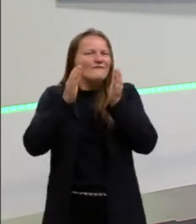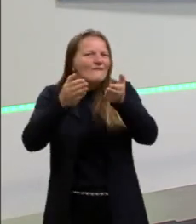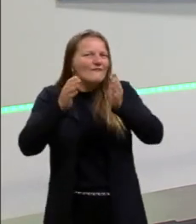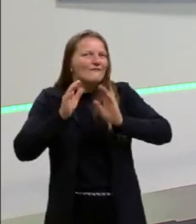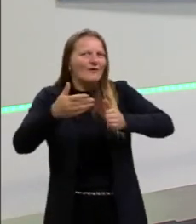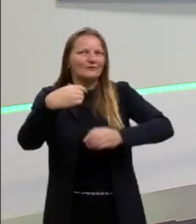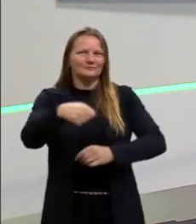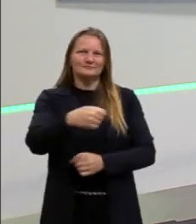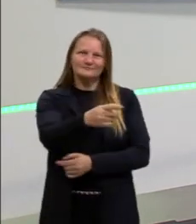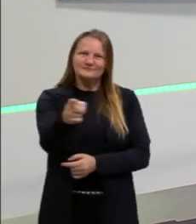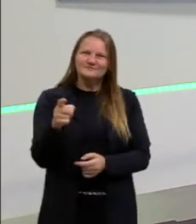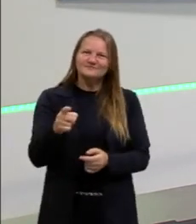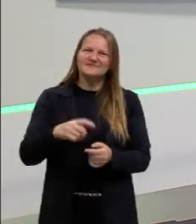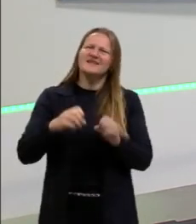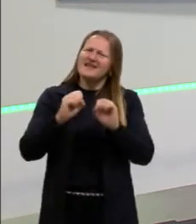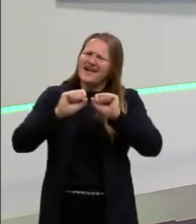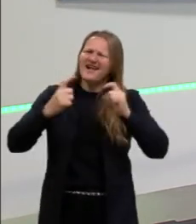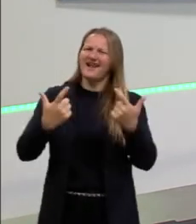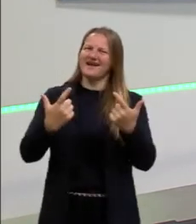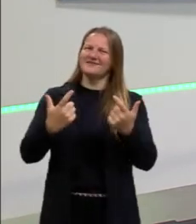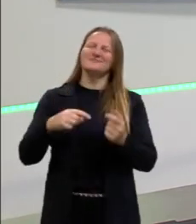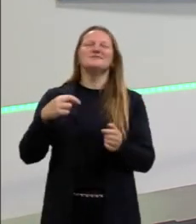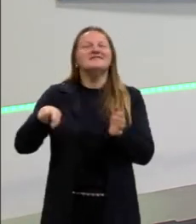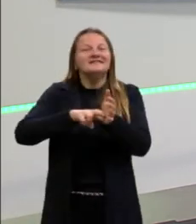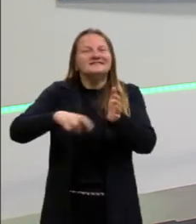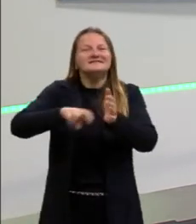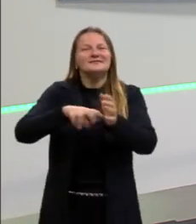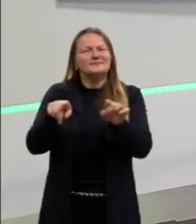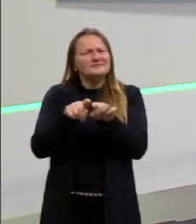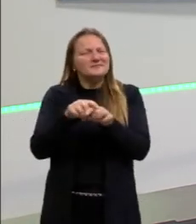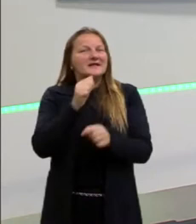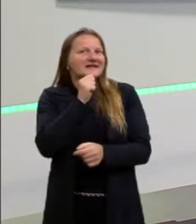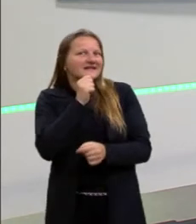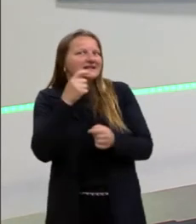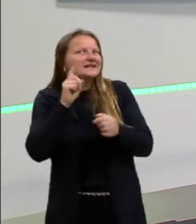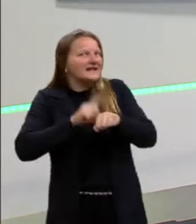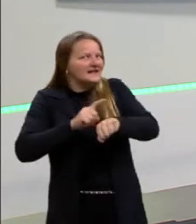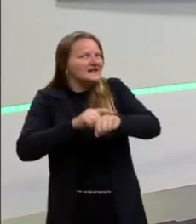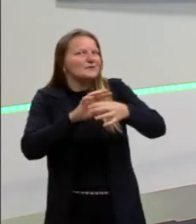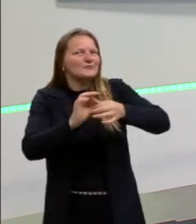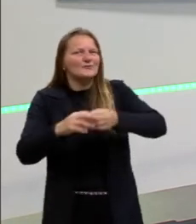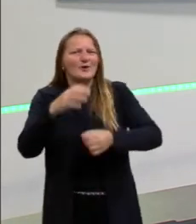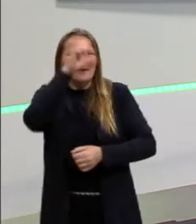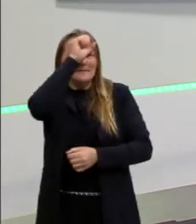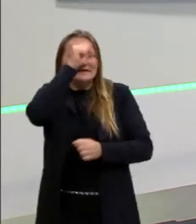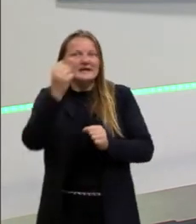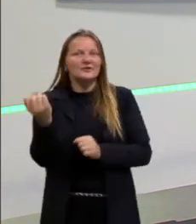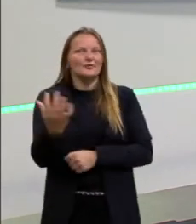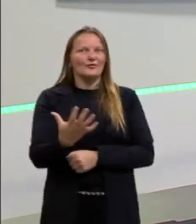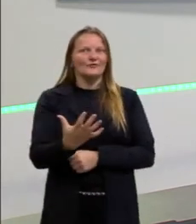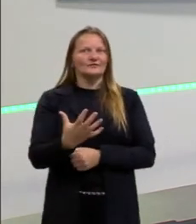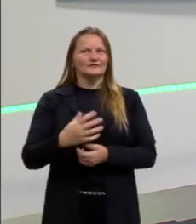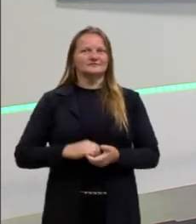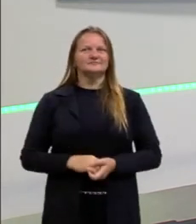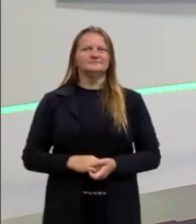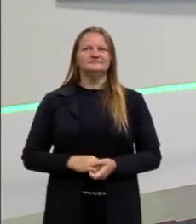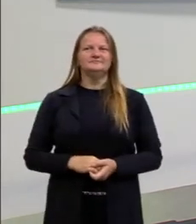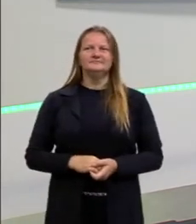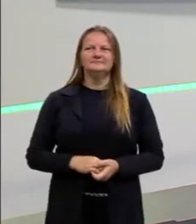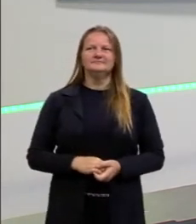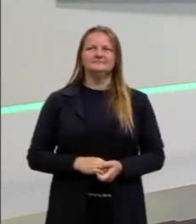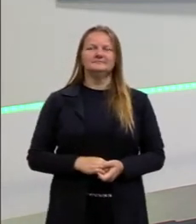precisam. Mas claro gente, além da revisão, ainda dá tempo da gente aprender alguma coisa nova. Certo? Então